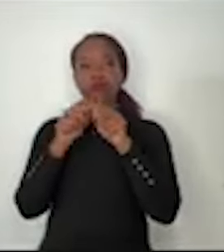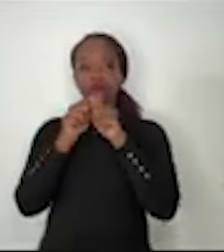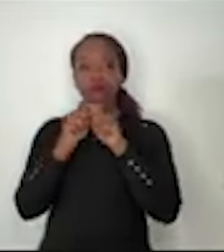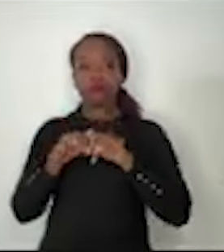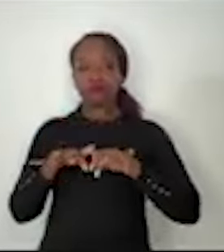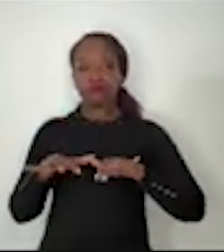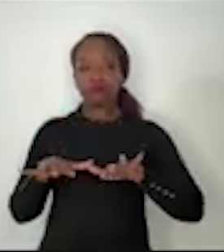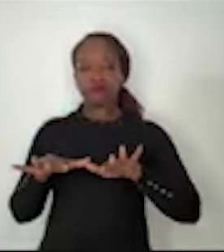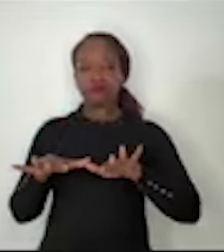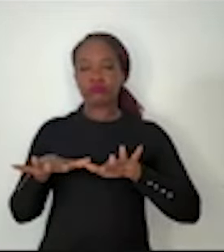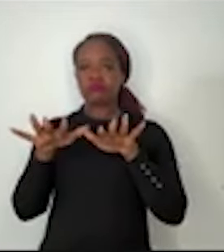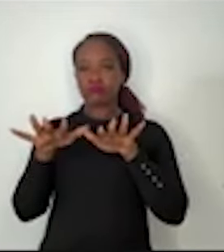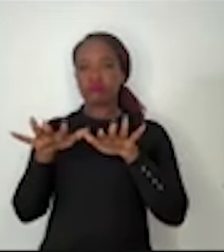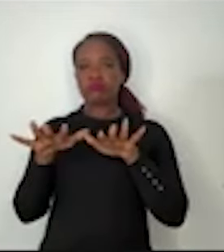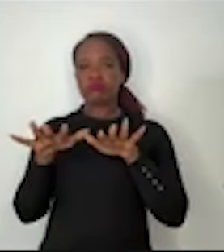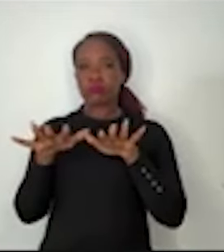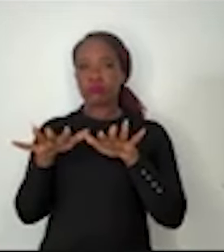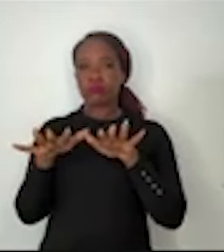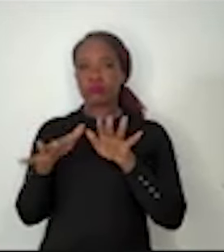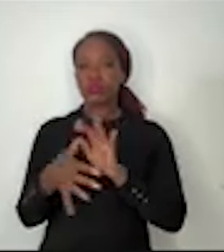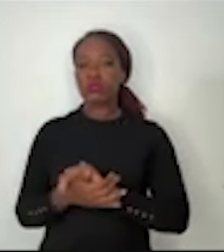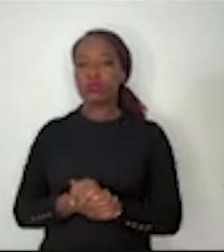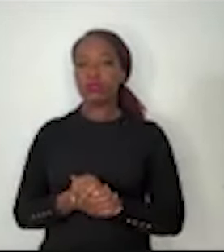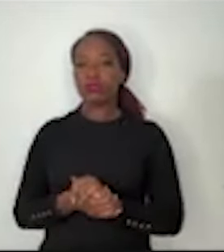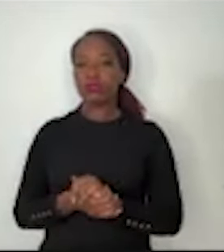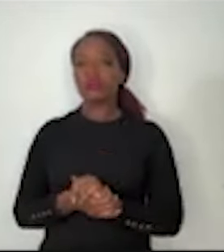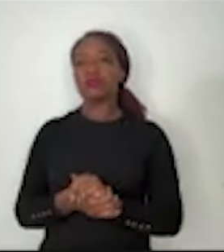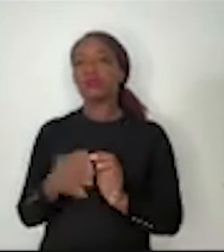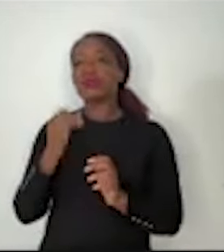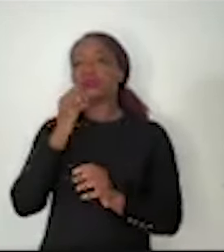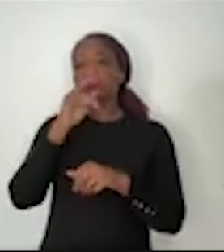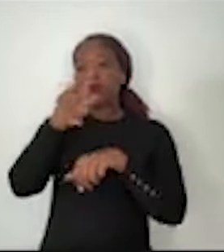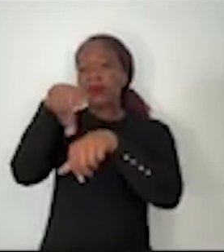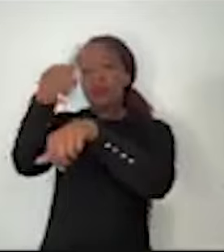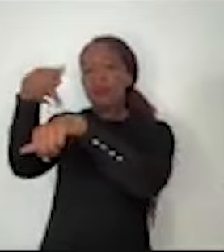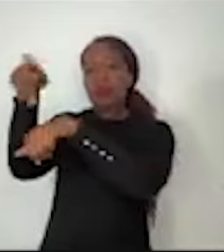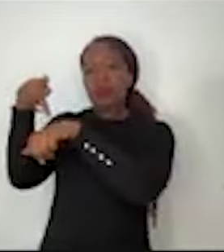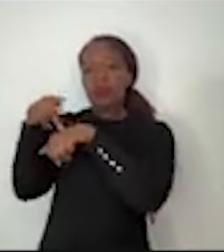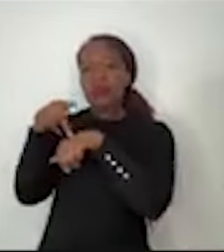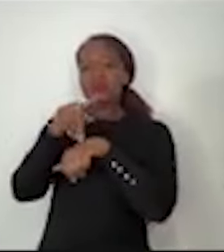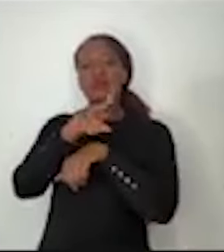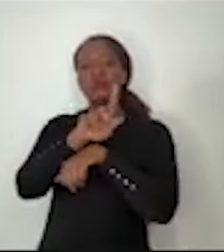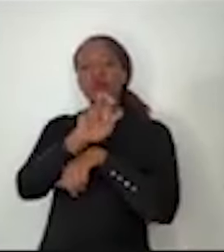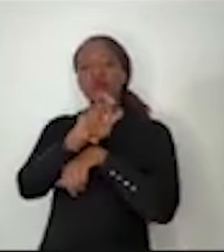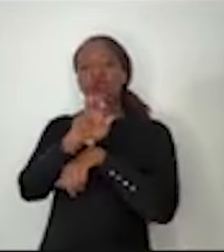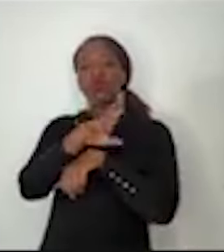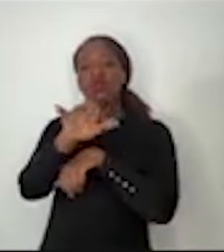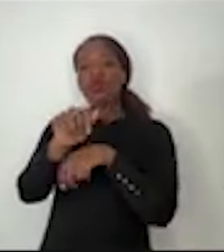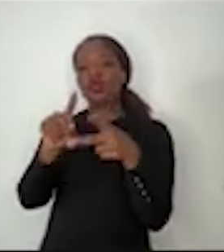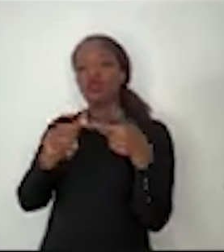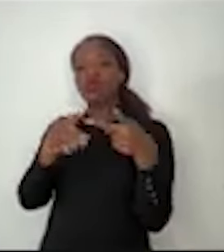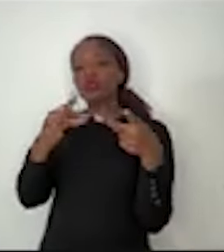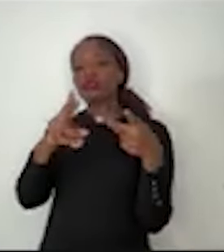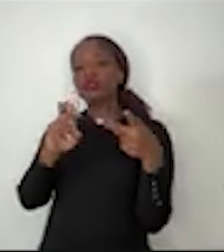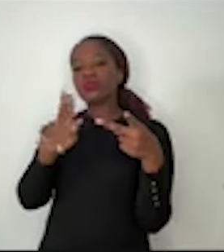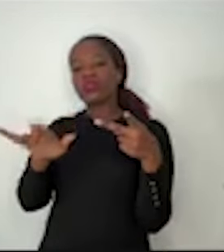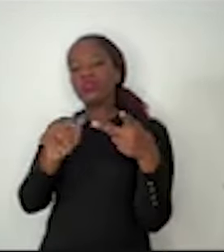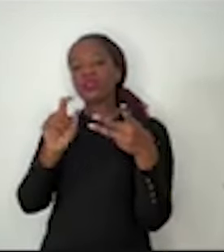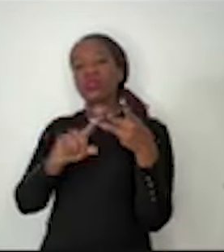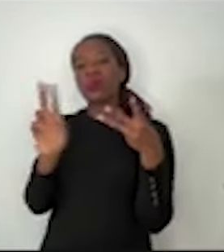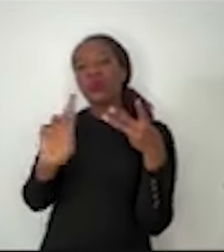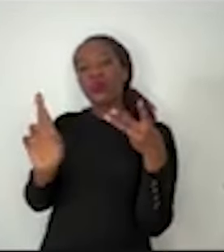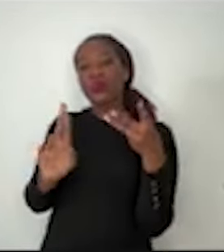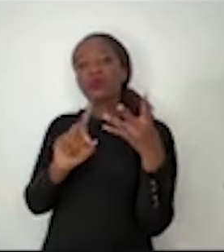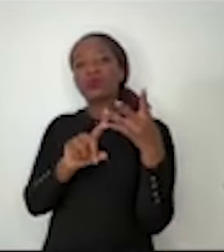democracias como na Hungria, como na Polônia que se recuperou, Turquia, Rússia, Venezuela, Nicarágua